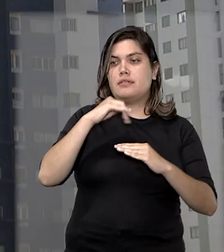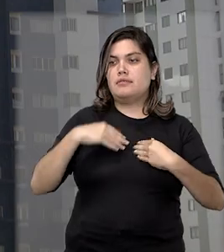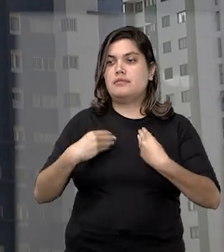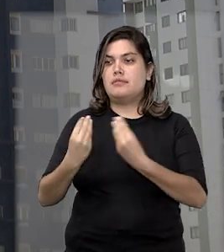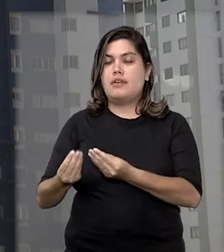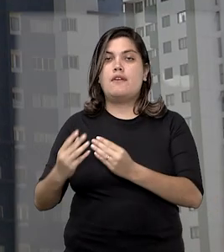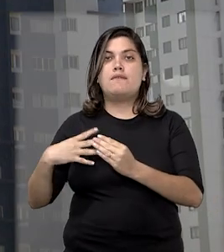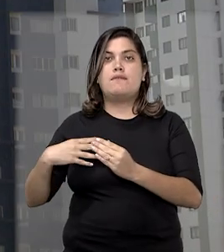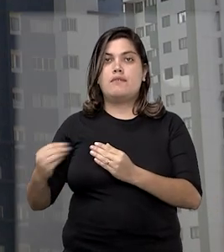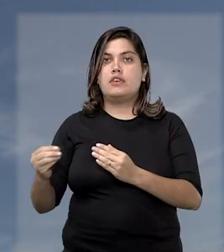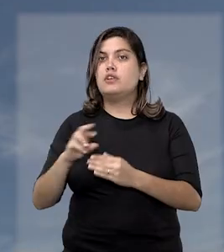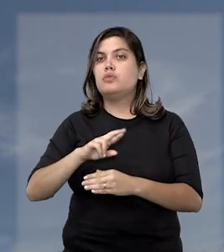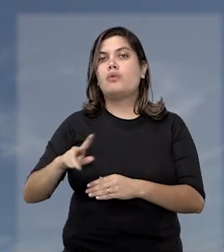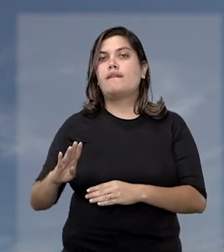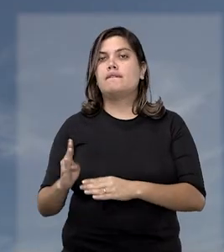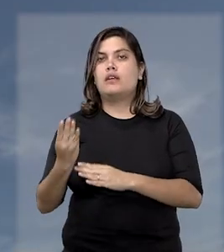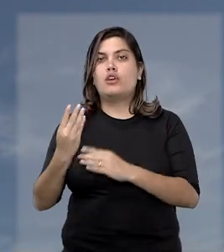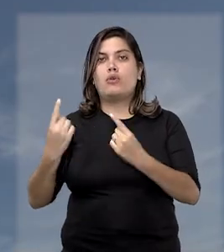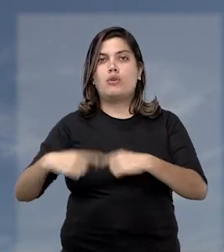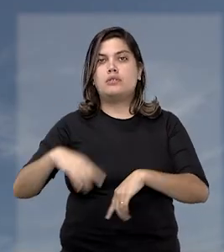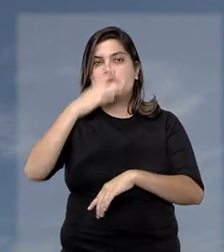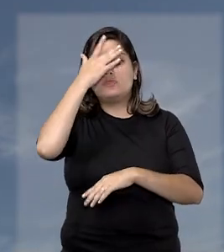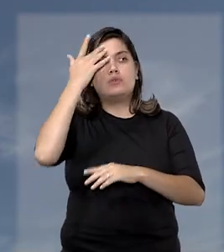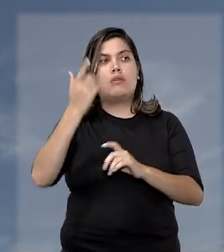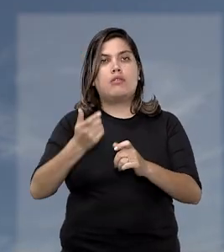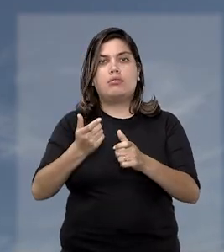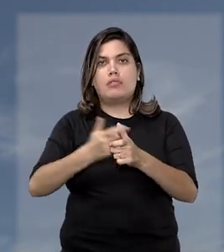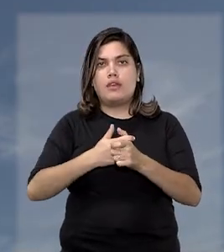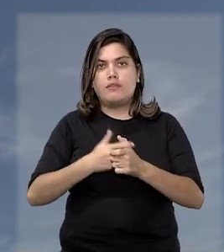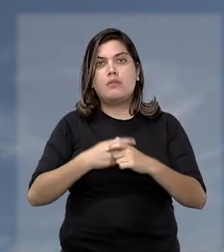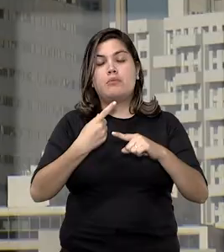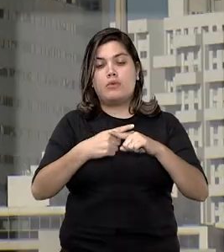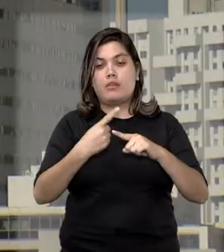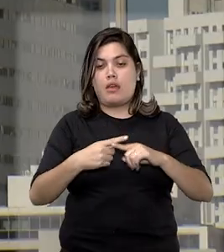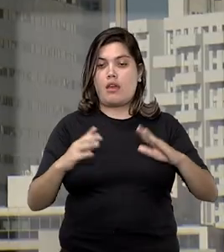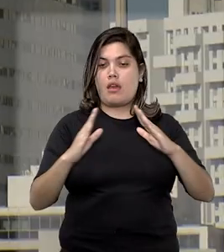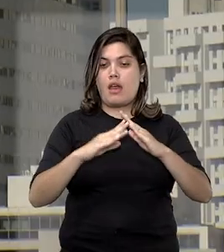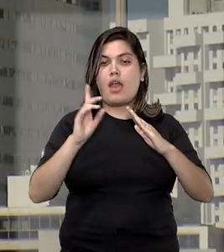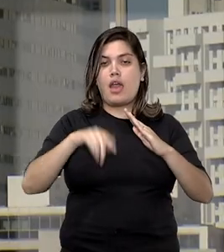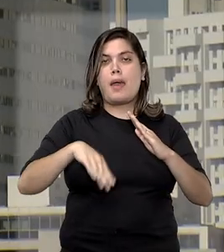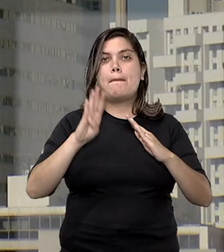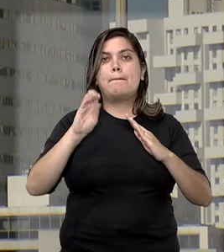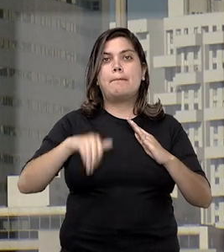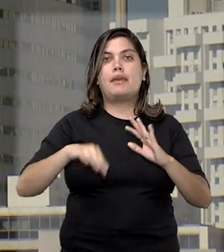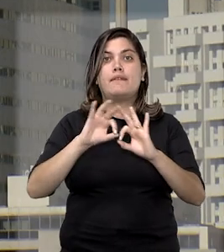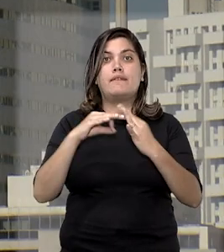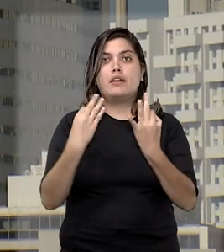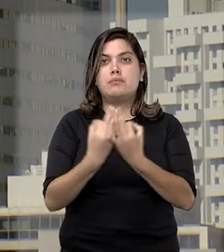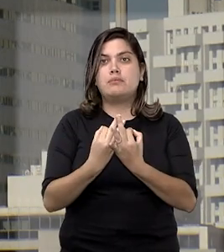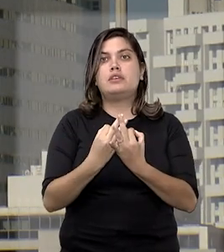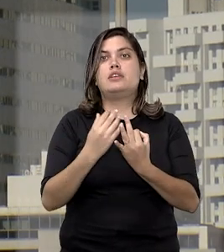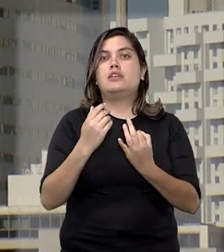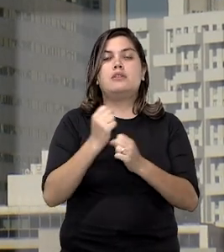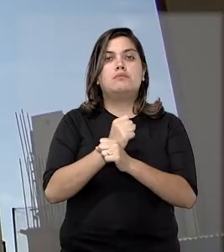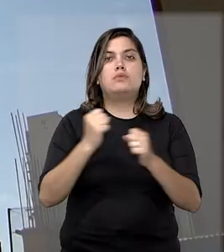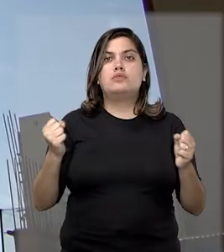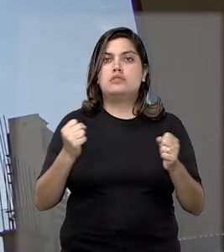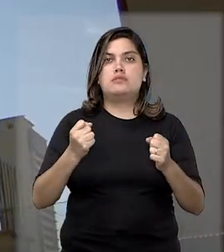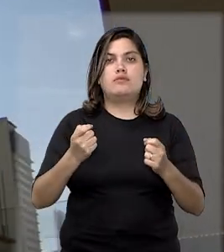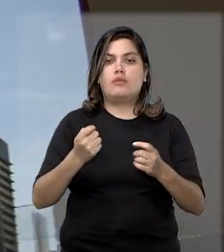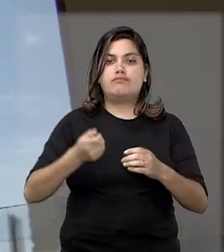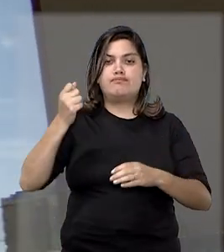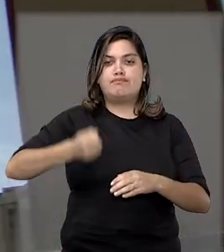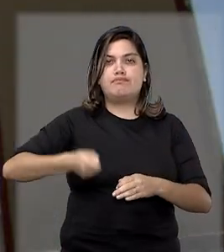filhos não caracterizou fraude contra o credor, pois a propriedade considerada bem de família seria impenhorável.